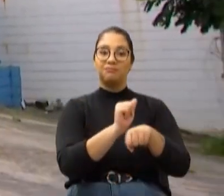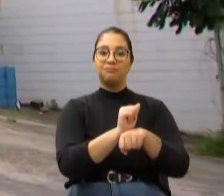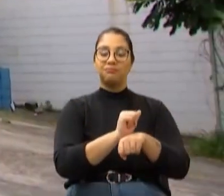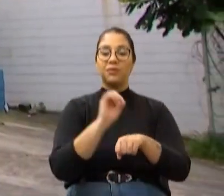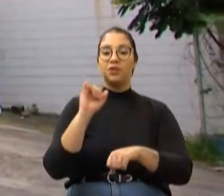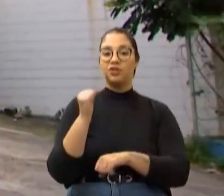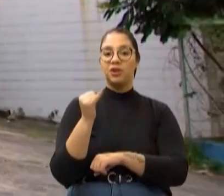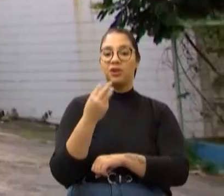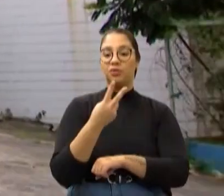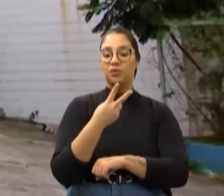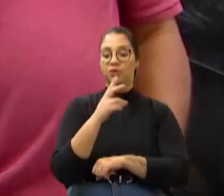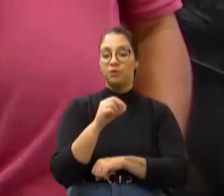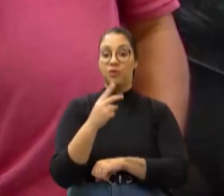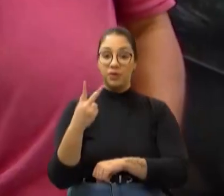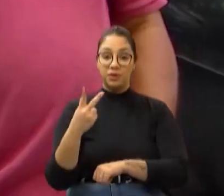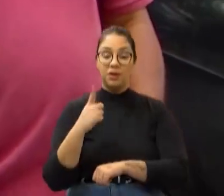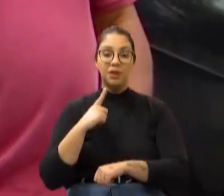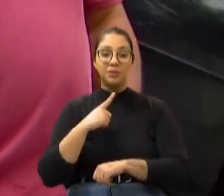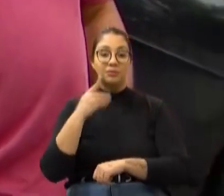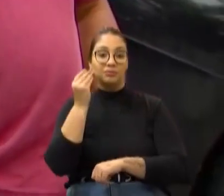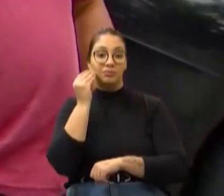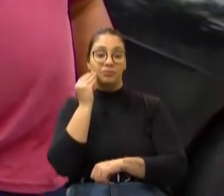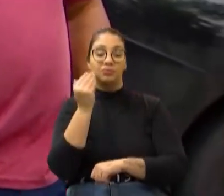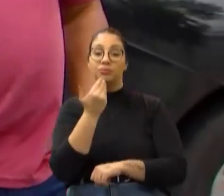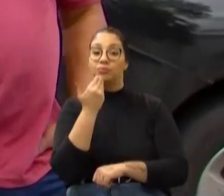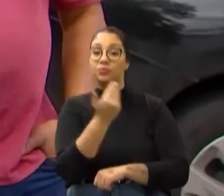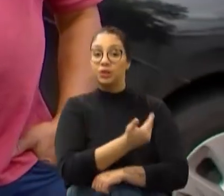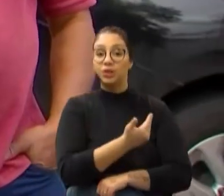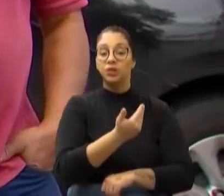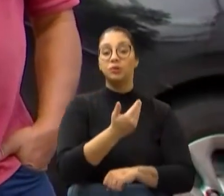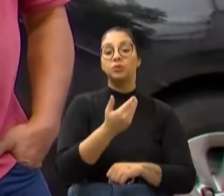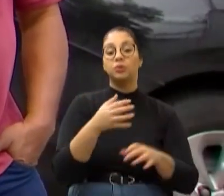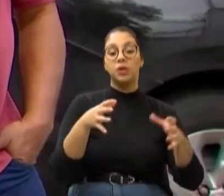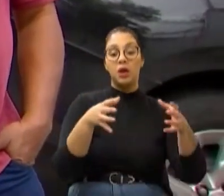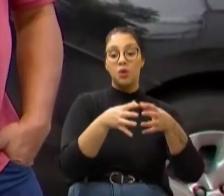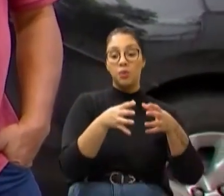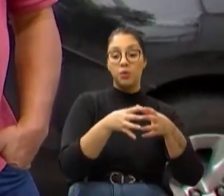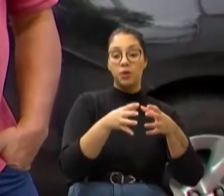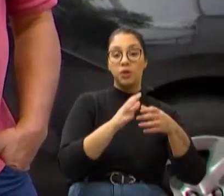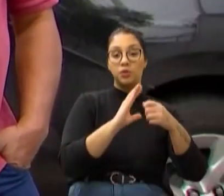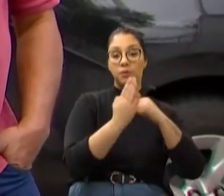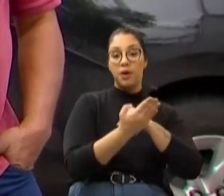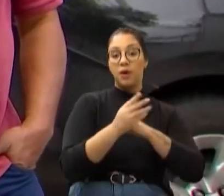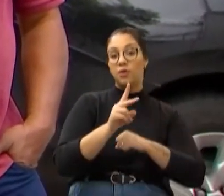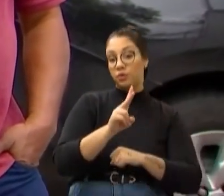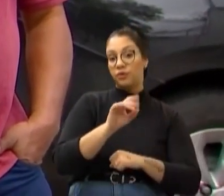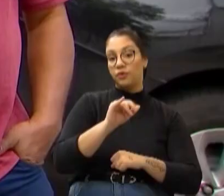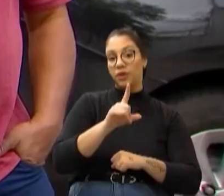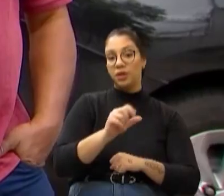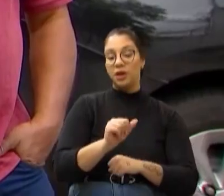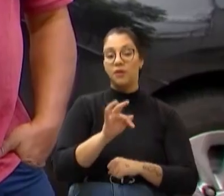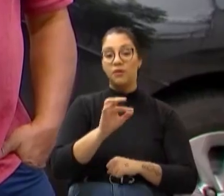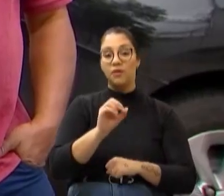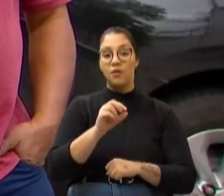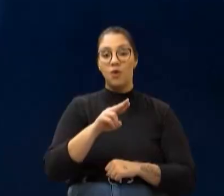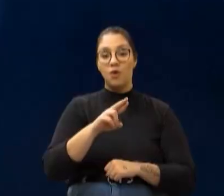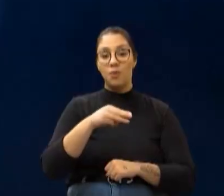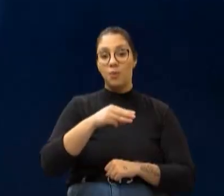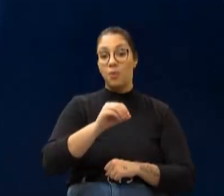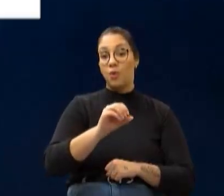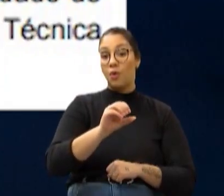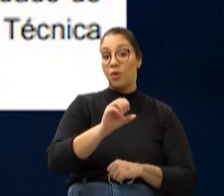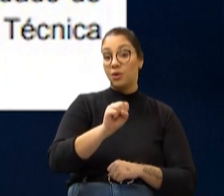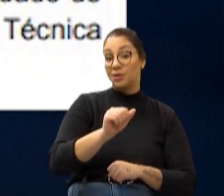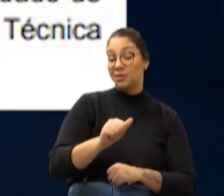janeiro de 2022. Em busca de atender uma solicitação da comunidade da Vila Formosa, o vereador Cecílio Santos